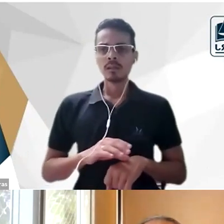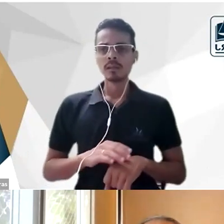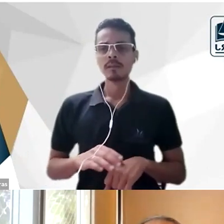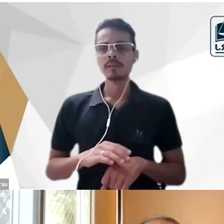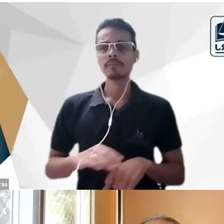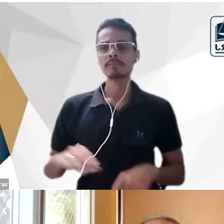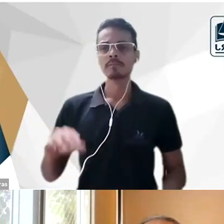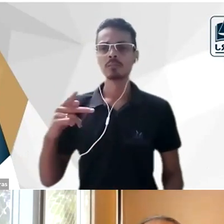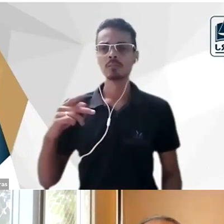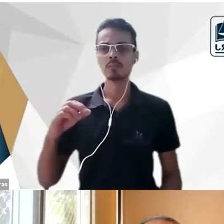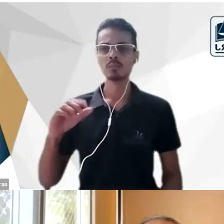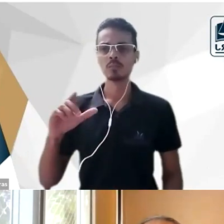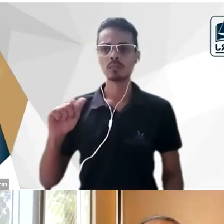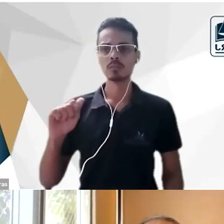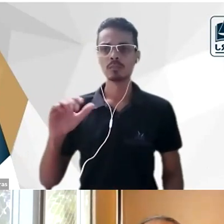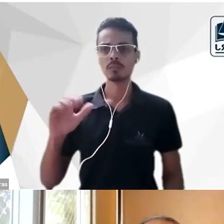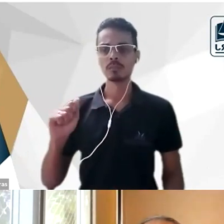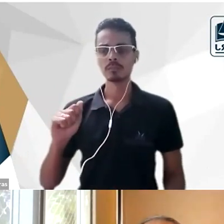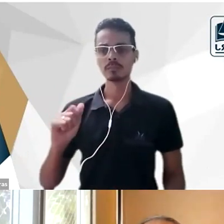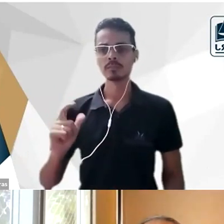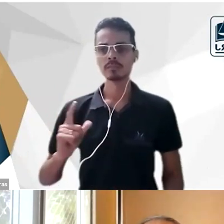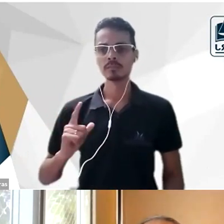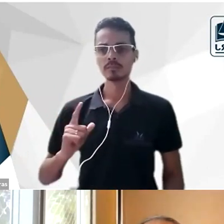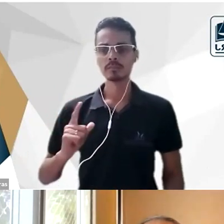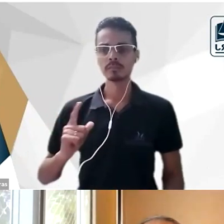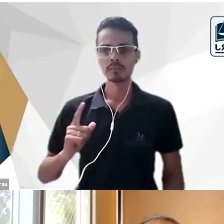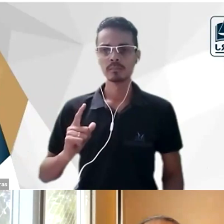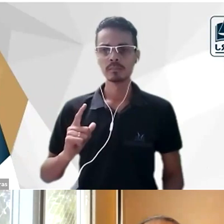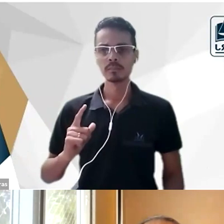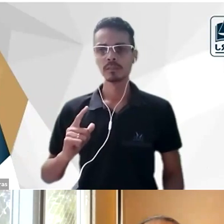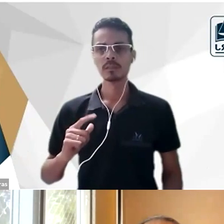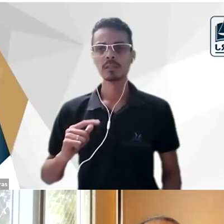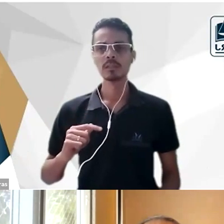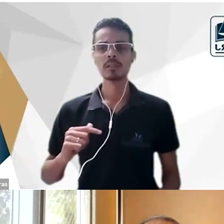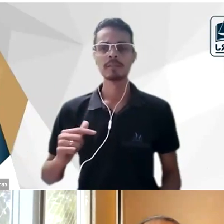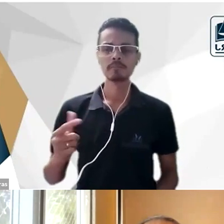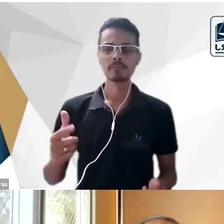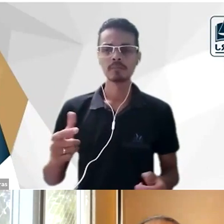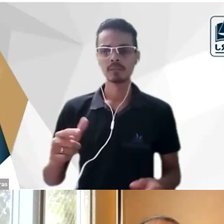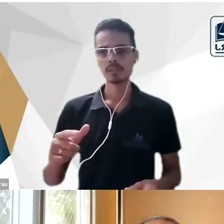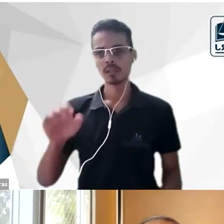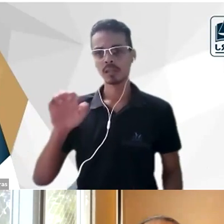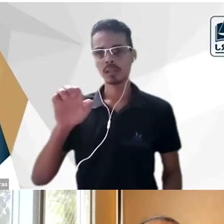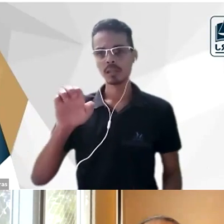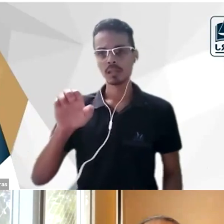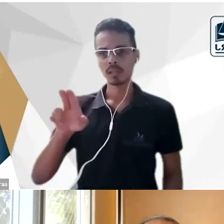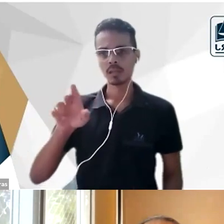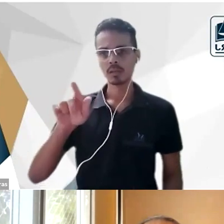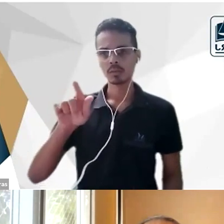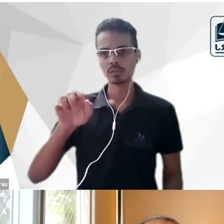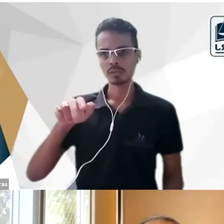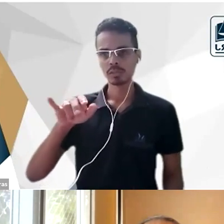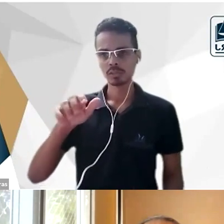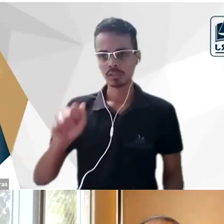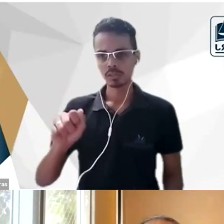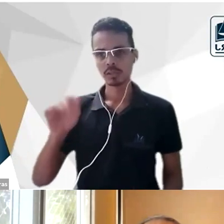a gente vai ter a positivação da Eugenia como princípio da educação no Brasil